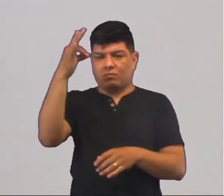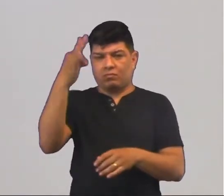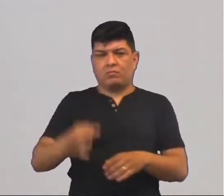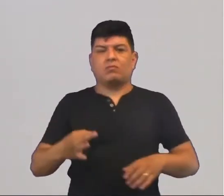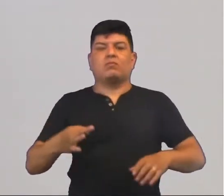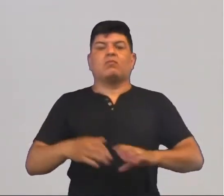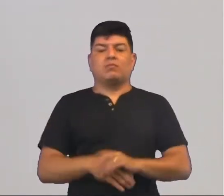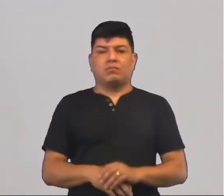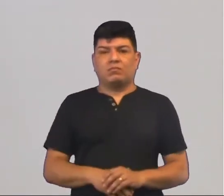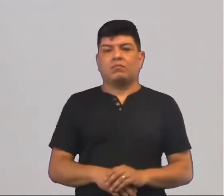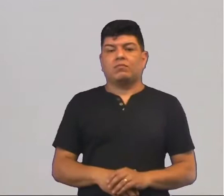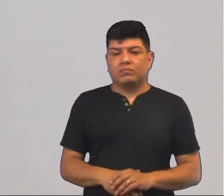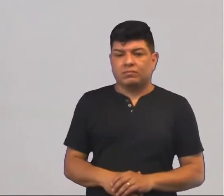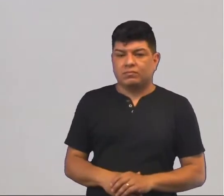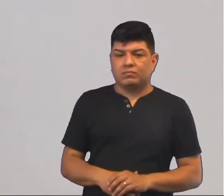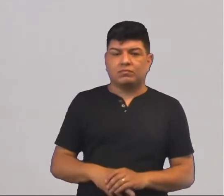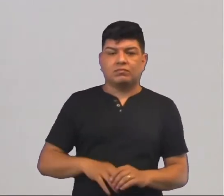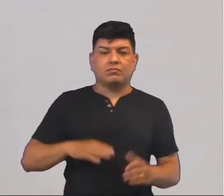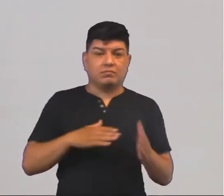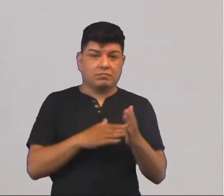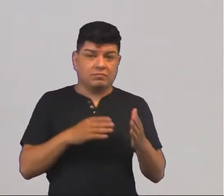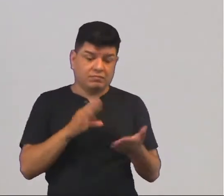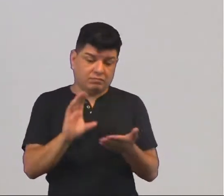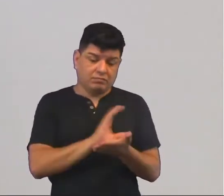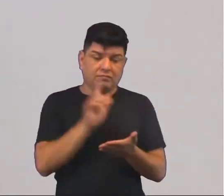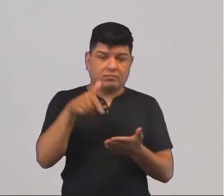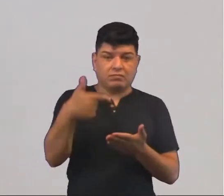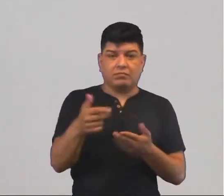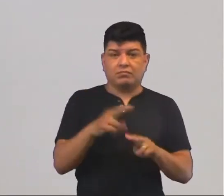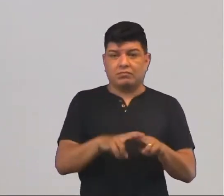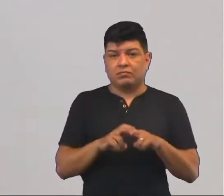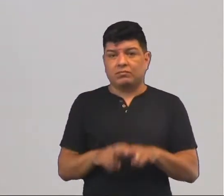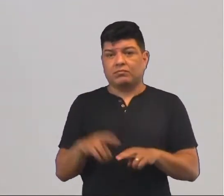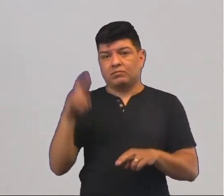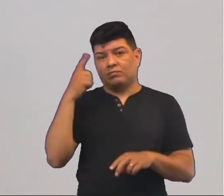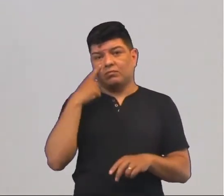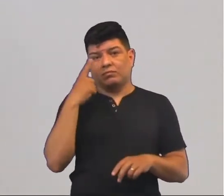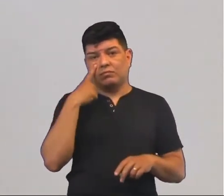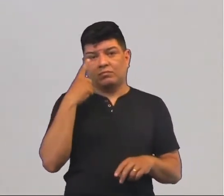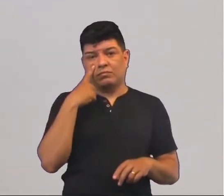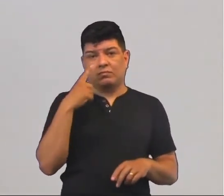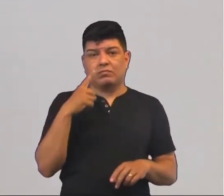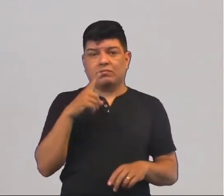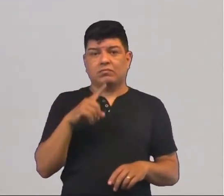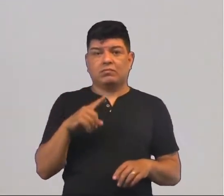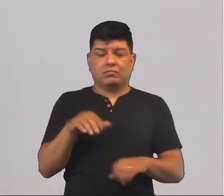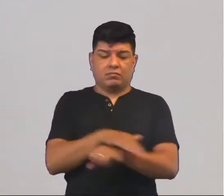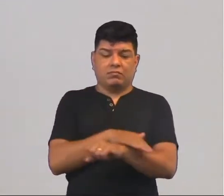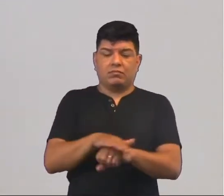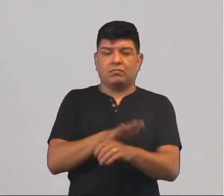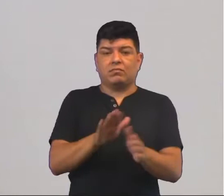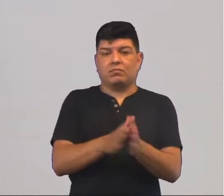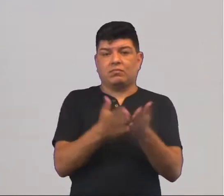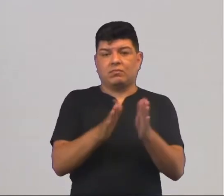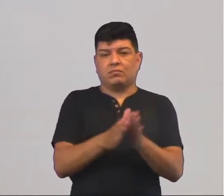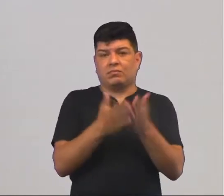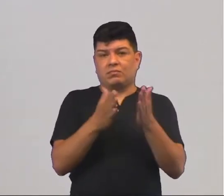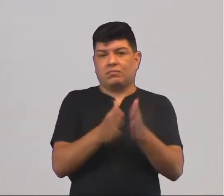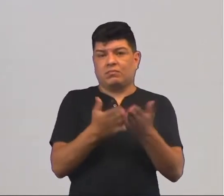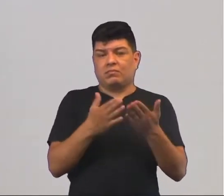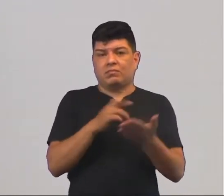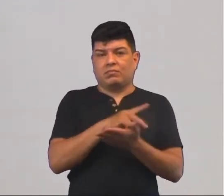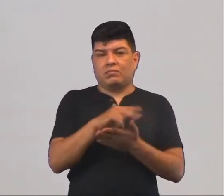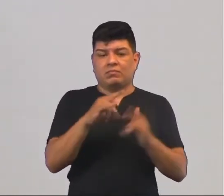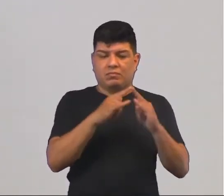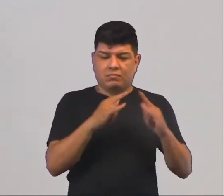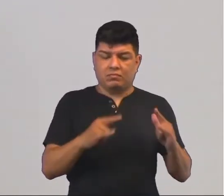que deveria cair e não há investimento nos demais, então a gente observa aí bairros periféricos, favelamentos e